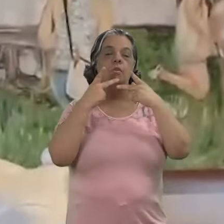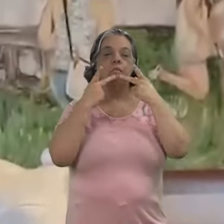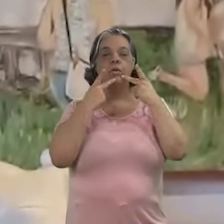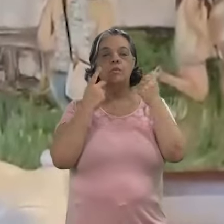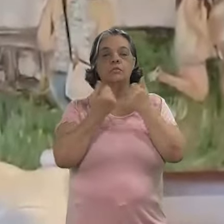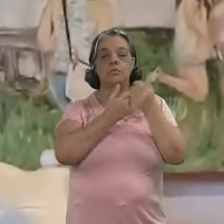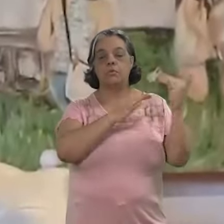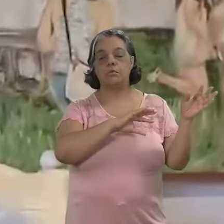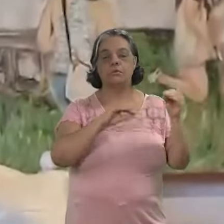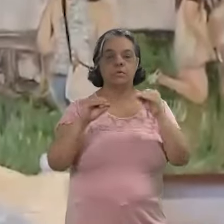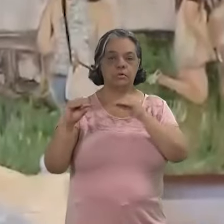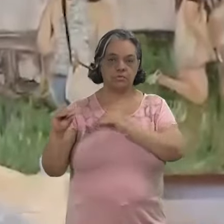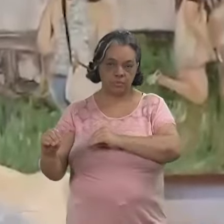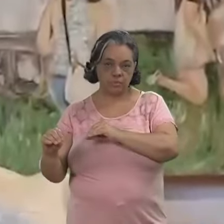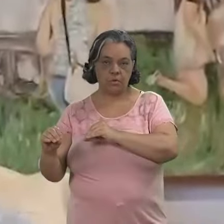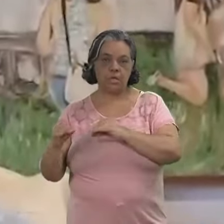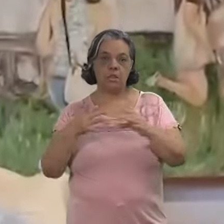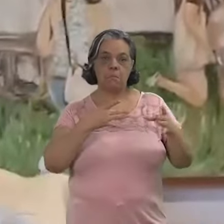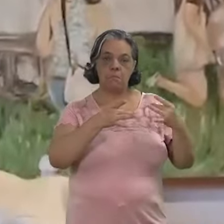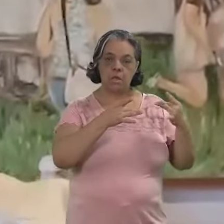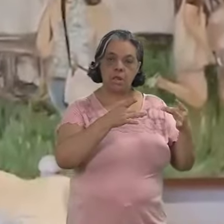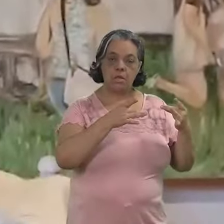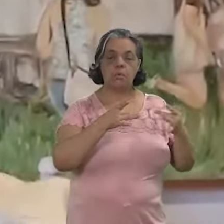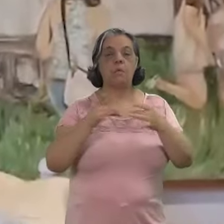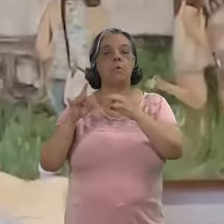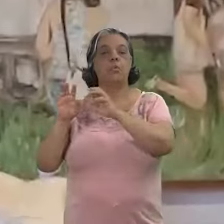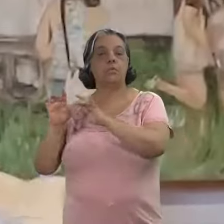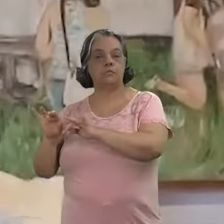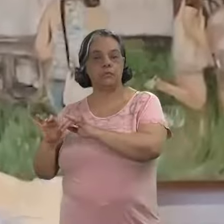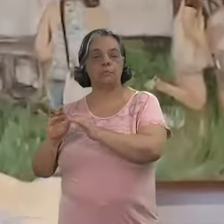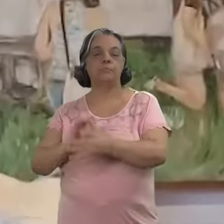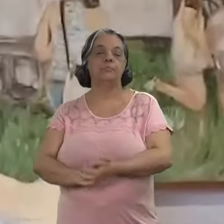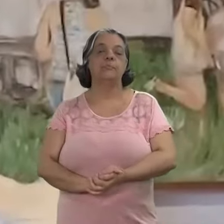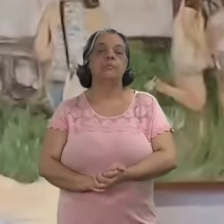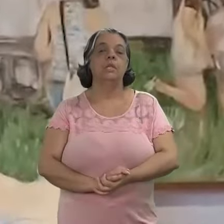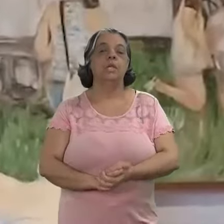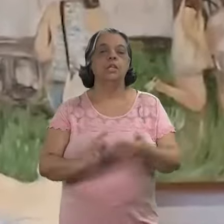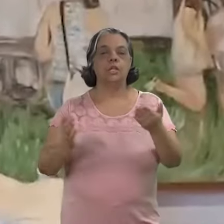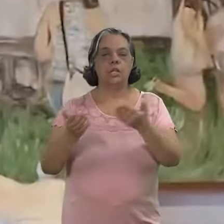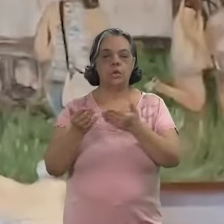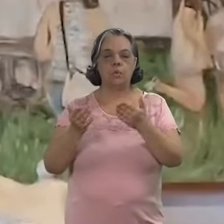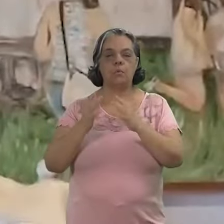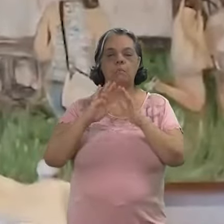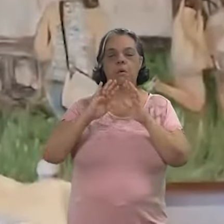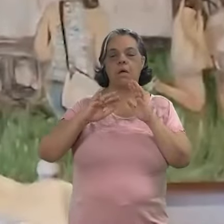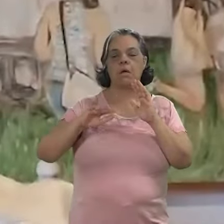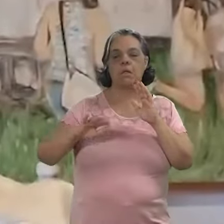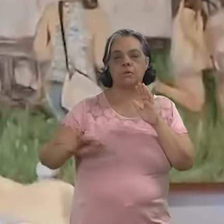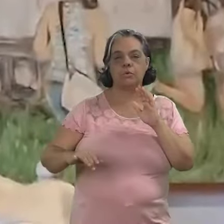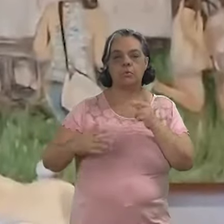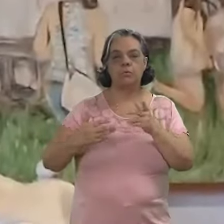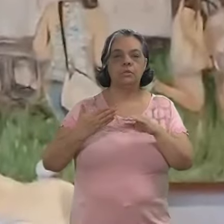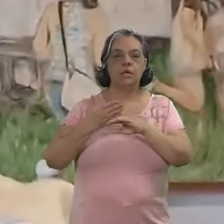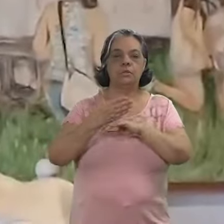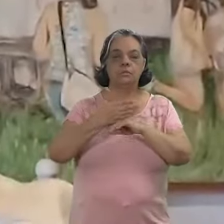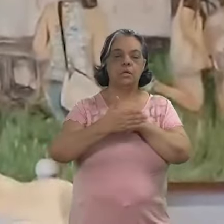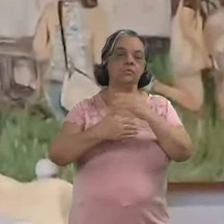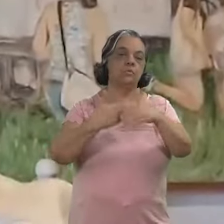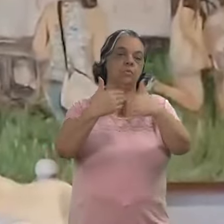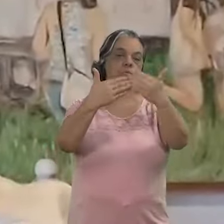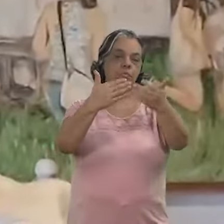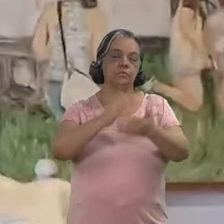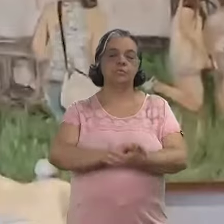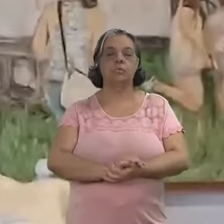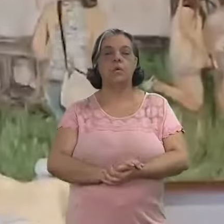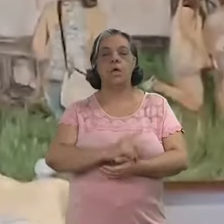A gente está falando aqui da transição da película para o digital, que barateou muito o acesso à produção.